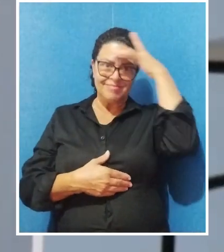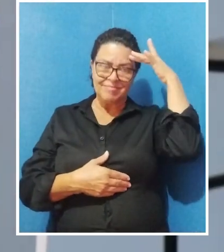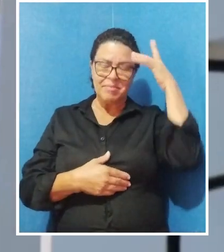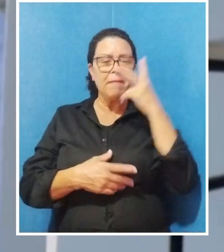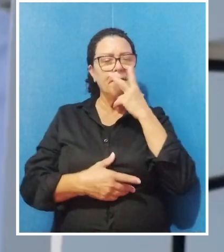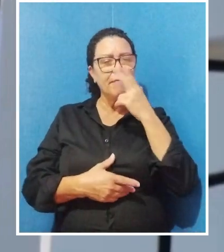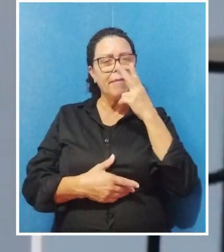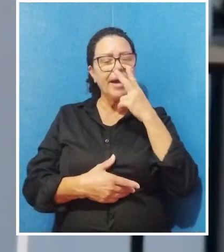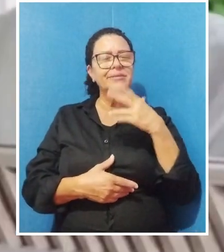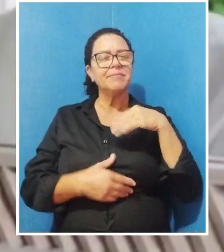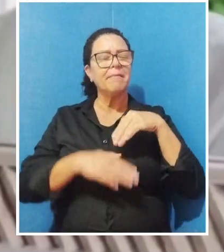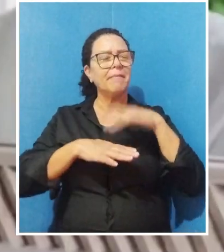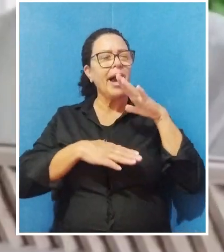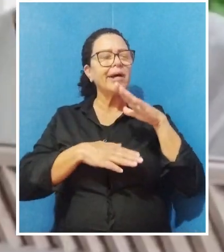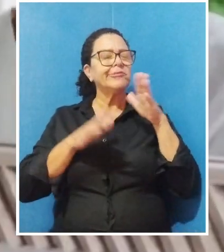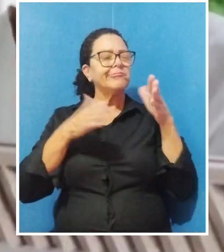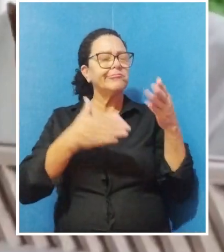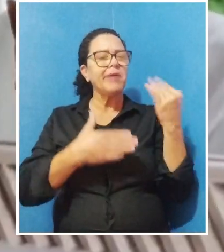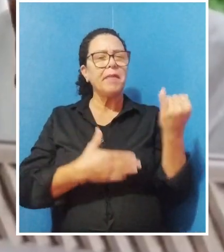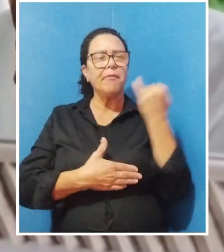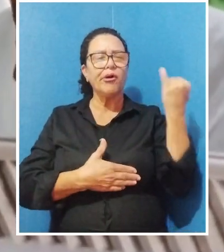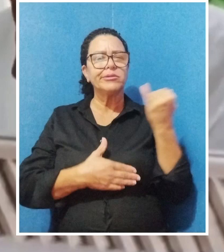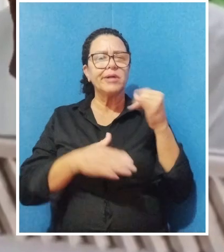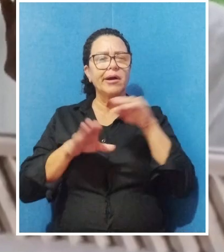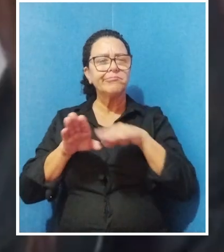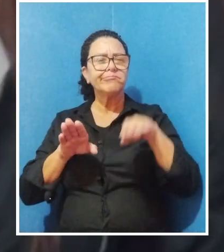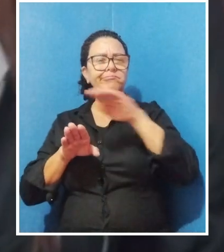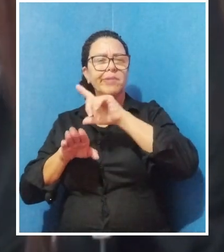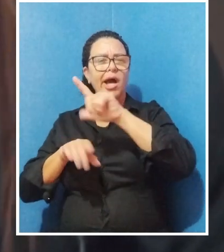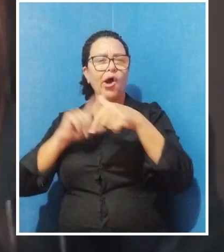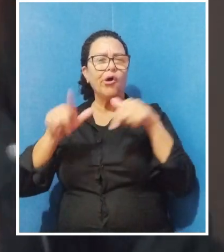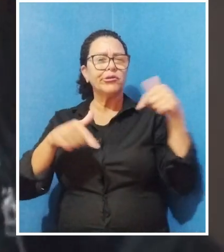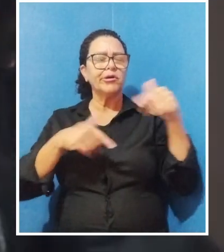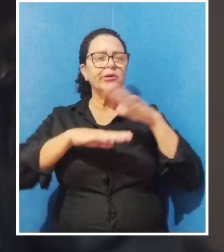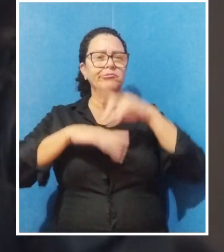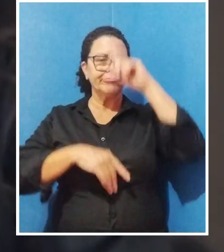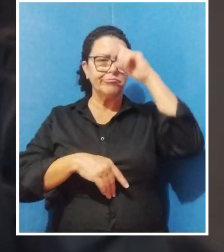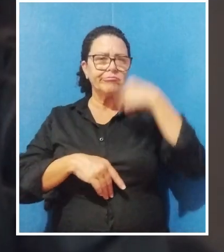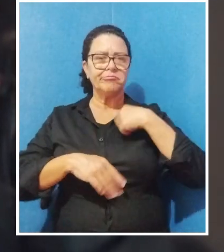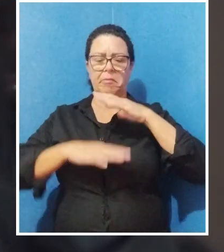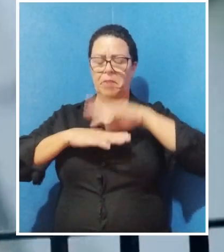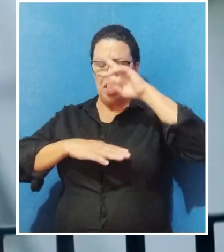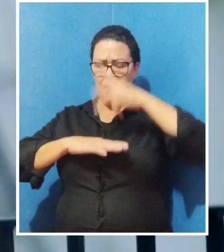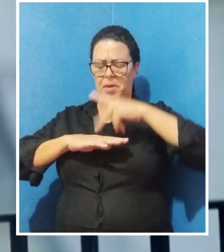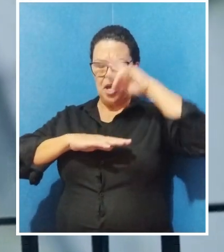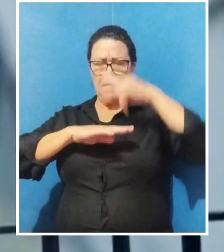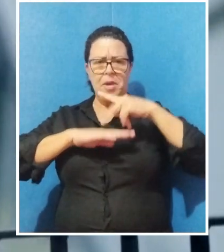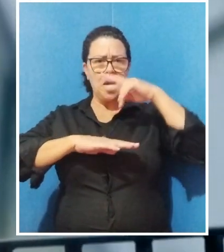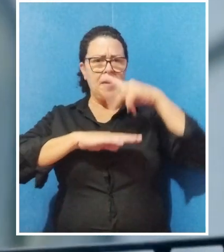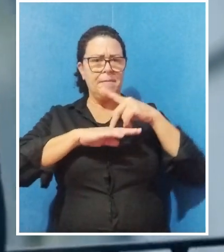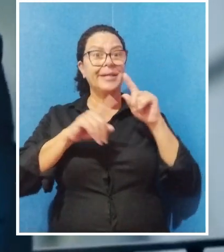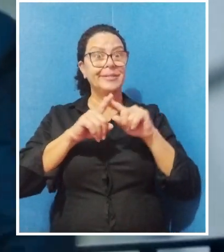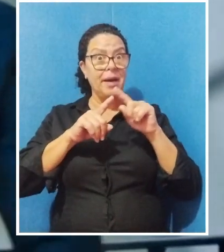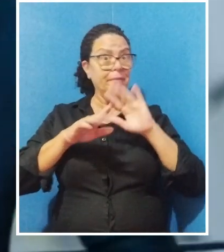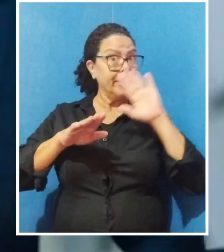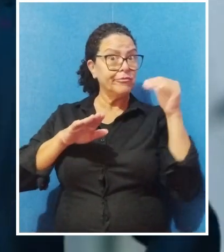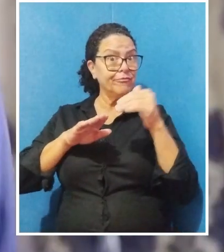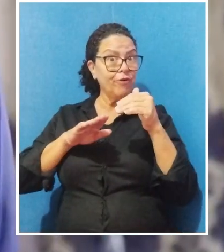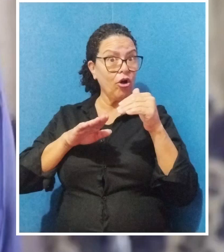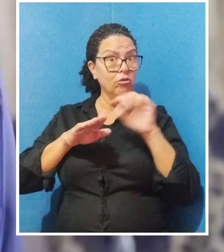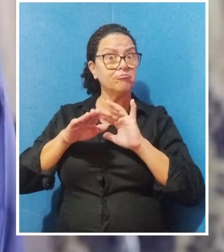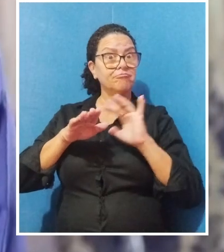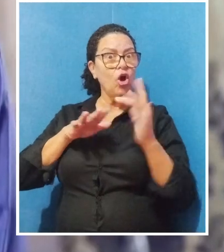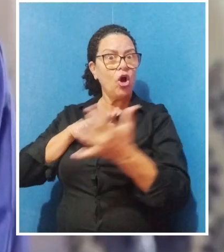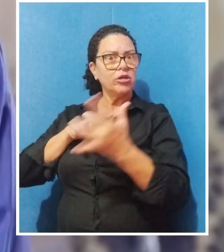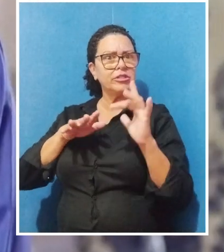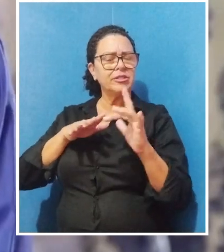as pessoas parecem dar muita ênfase à autoimportância e à autoimagem, especialmente nas redes sociais.